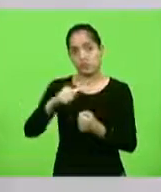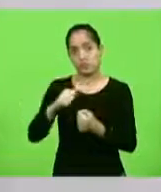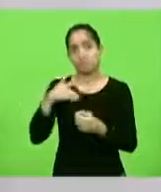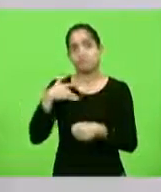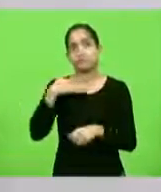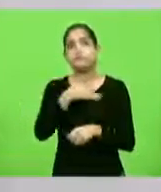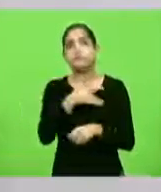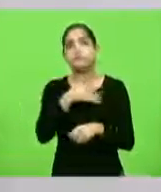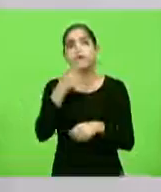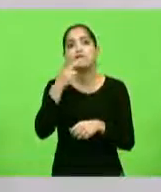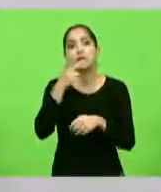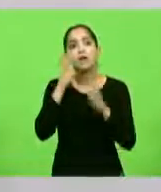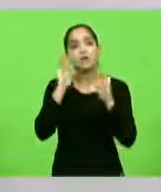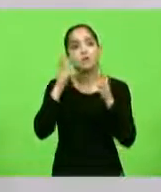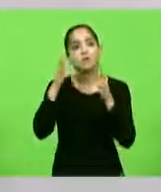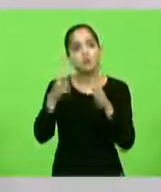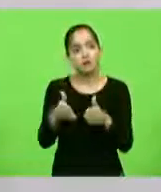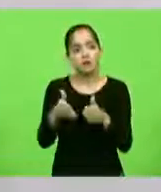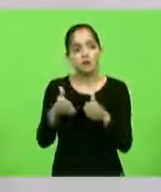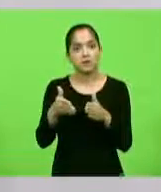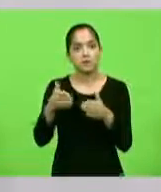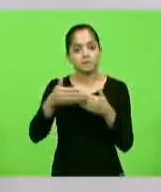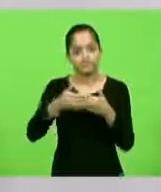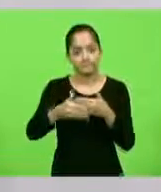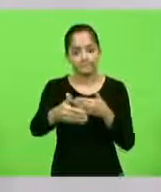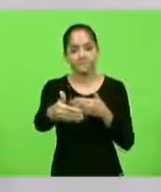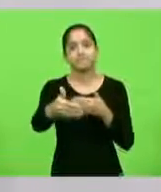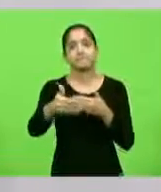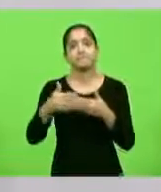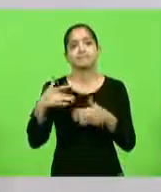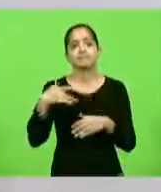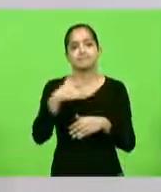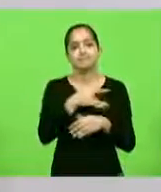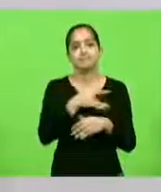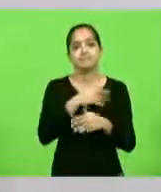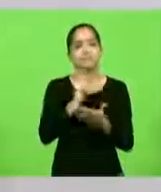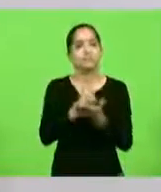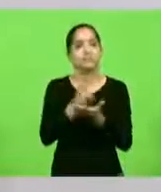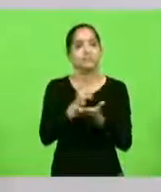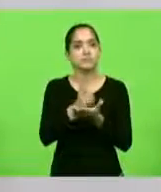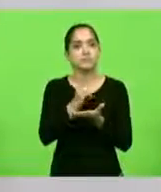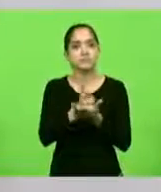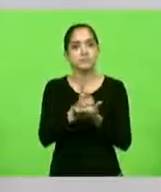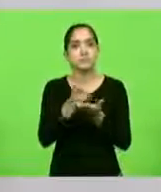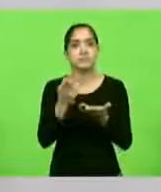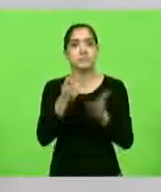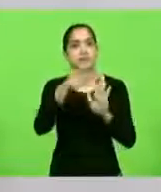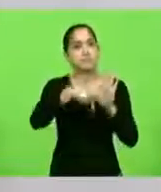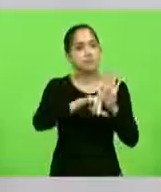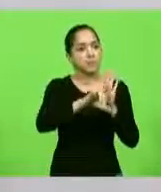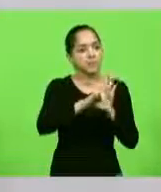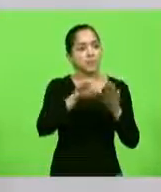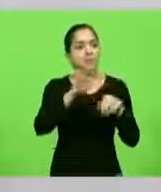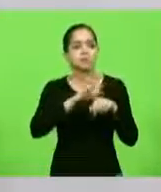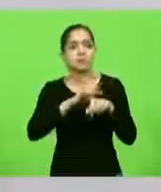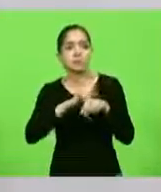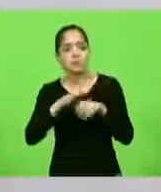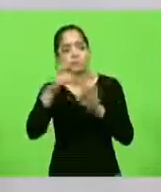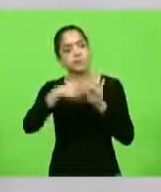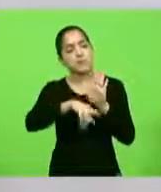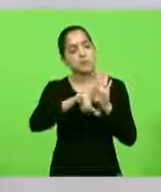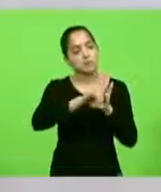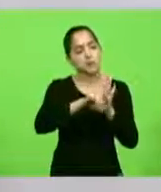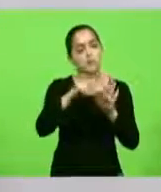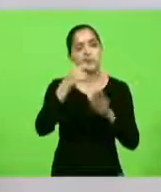falar de saúde e daqui por diante falarmos de saúde. O tempo todo nós estamos é projeto sobre doença, é